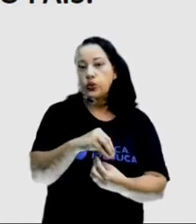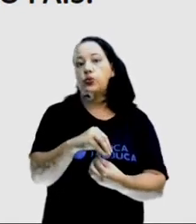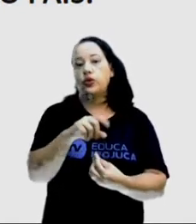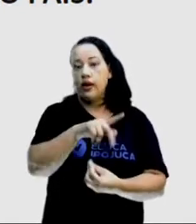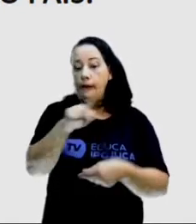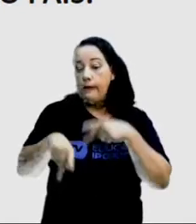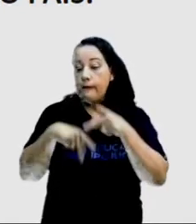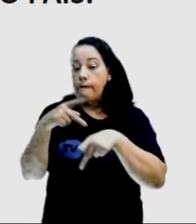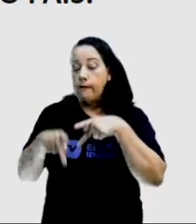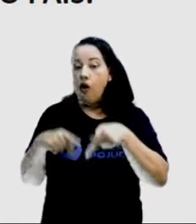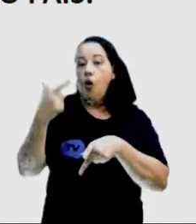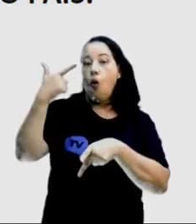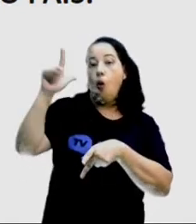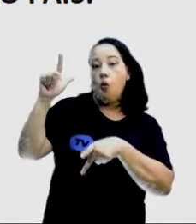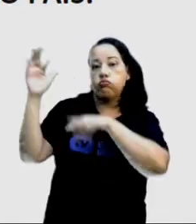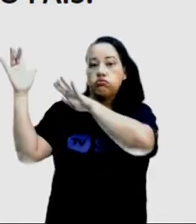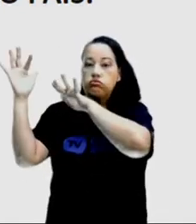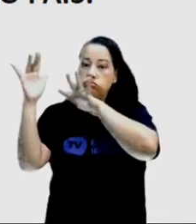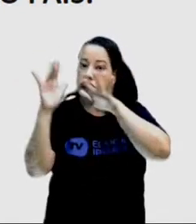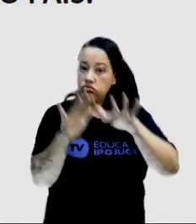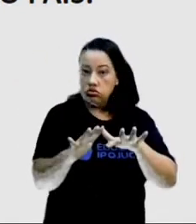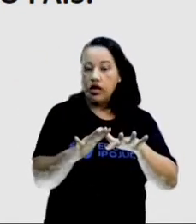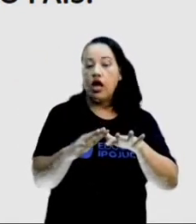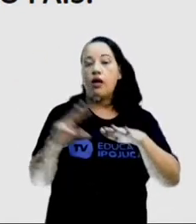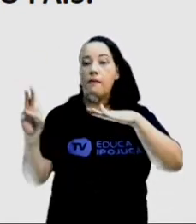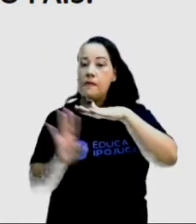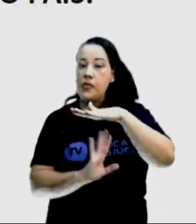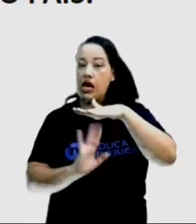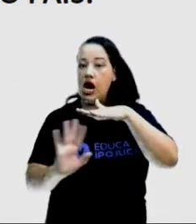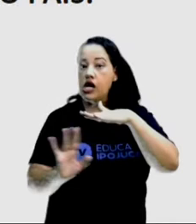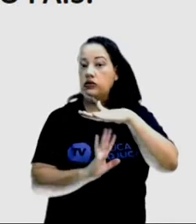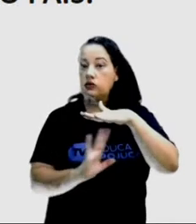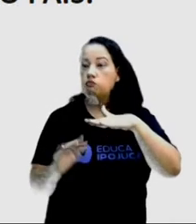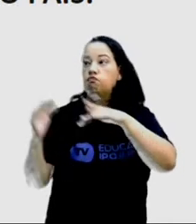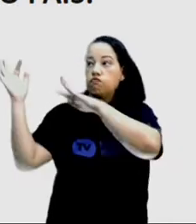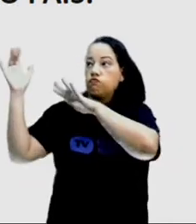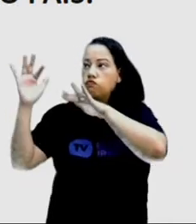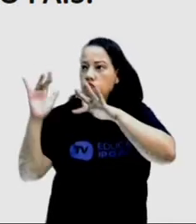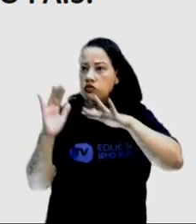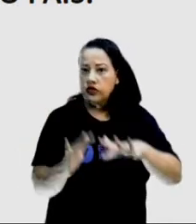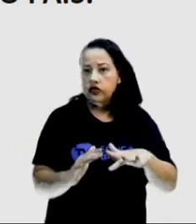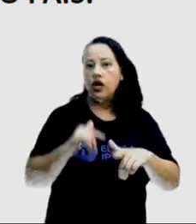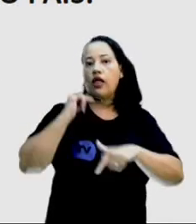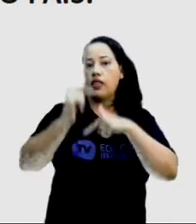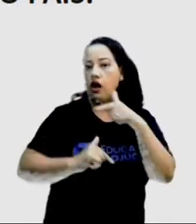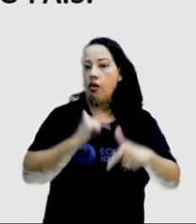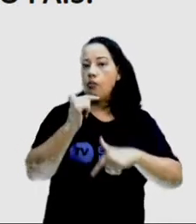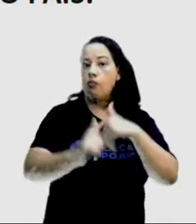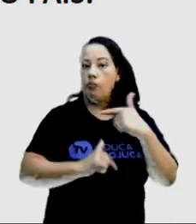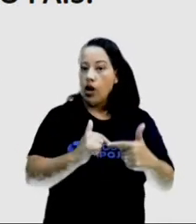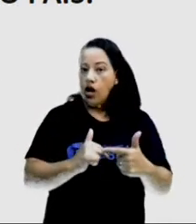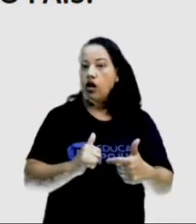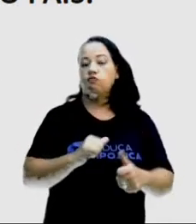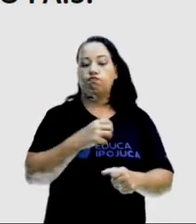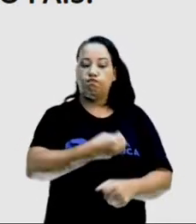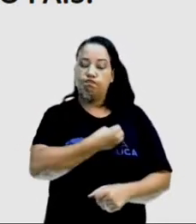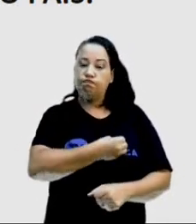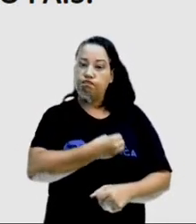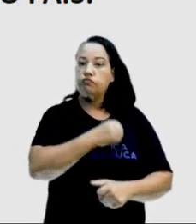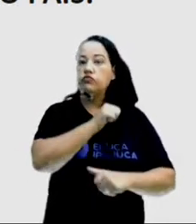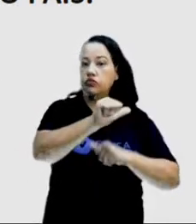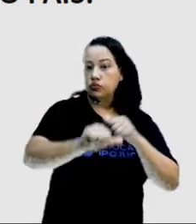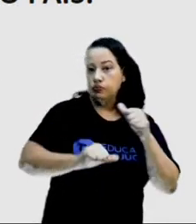mundo. A chegada de imigrantes ao Brasil, principalmente em busca de trabalho e melhores condições de vida,